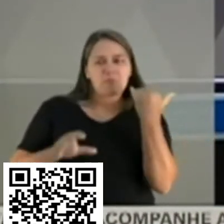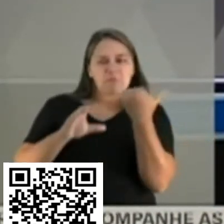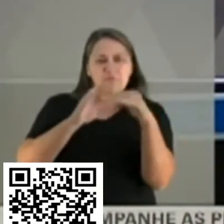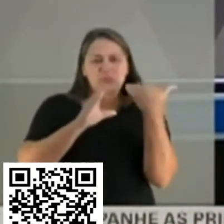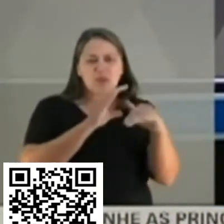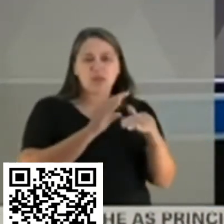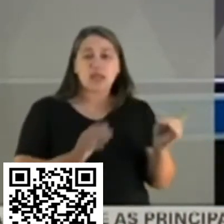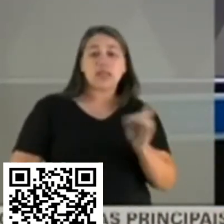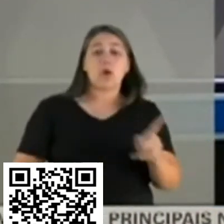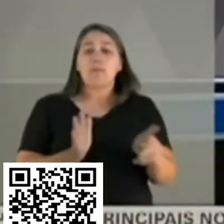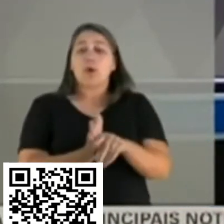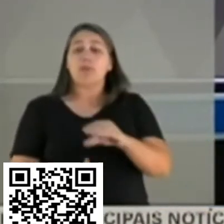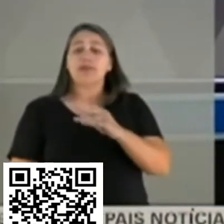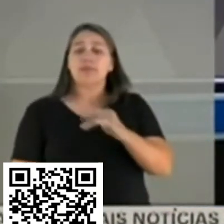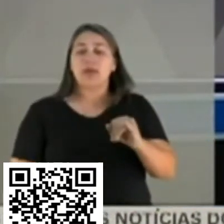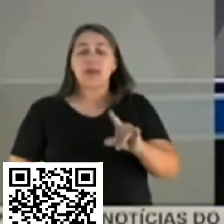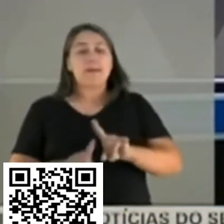não da CPI, mas da própria investigação. Então, vamos lá.